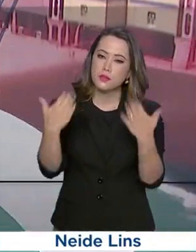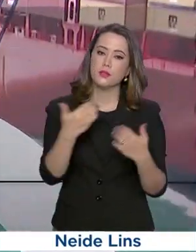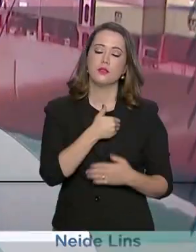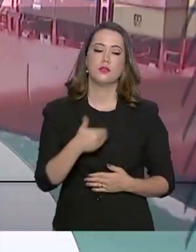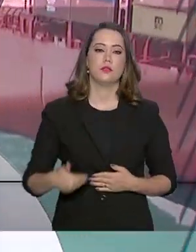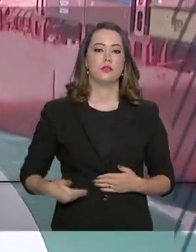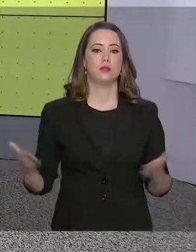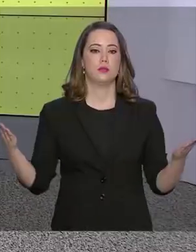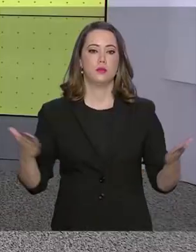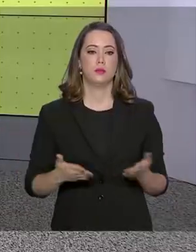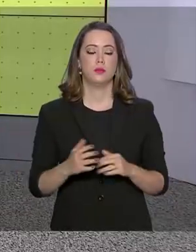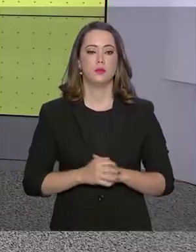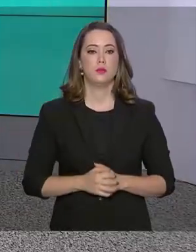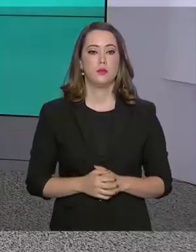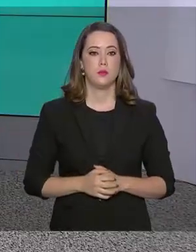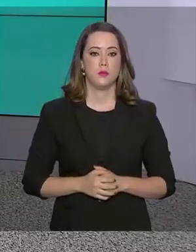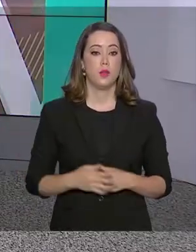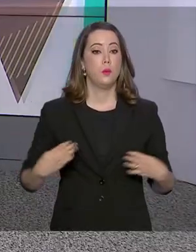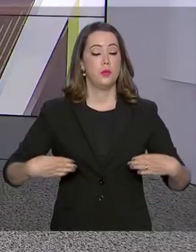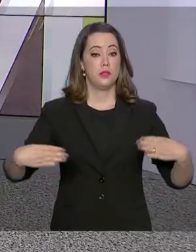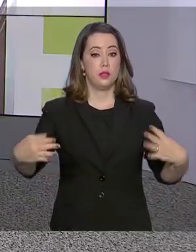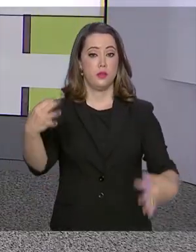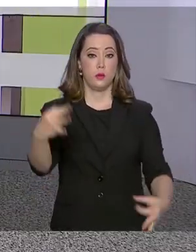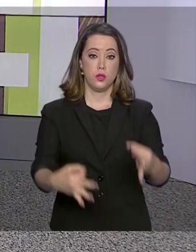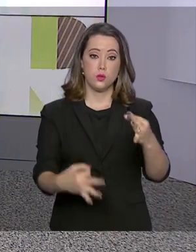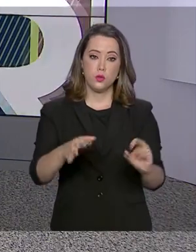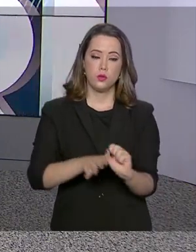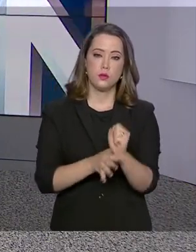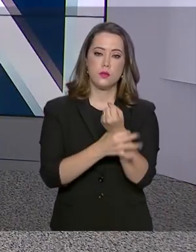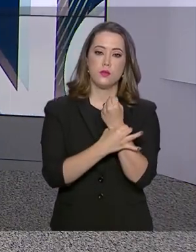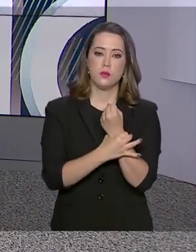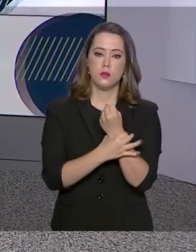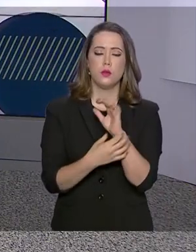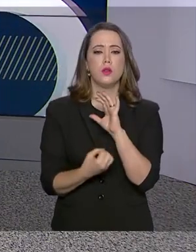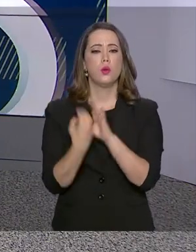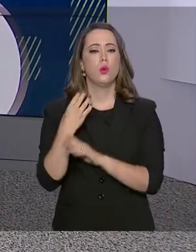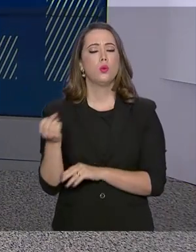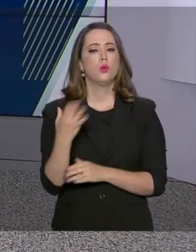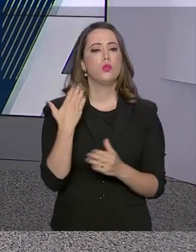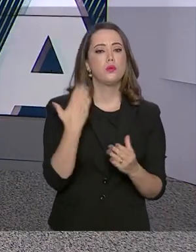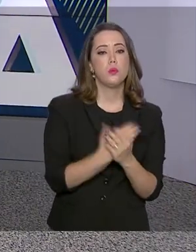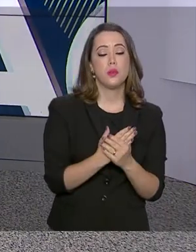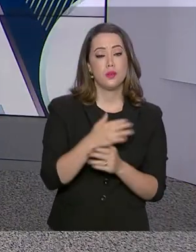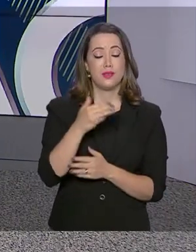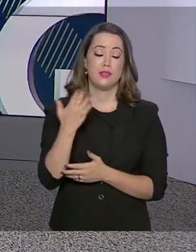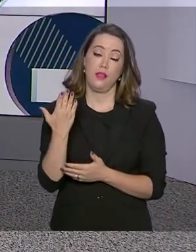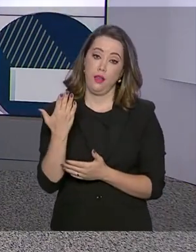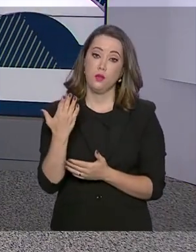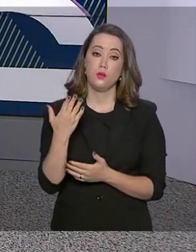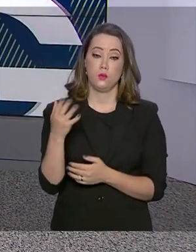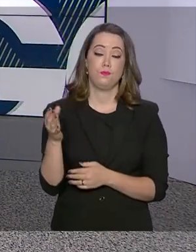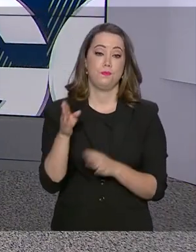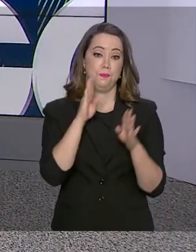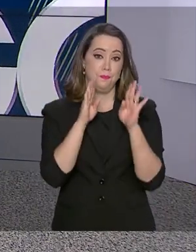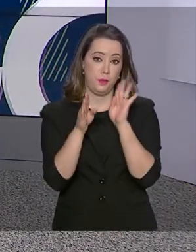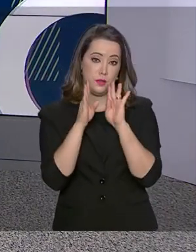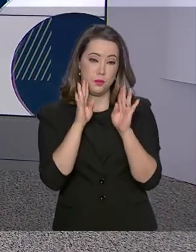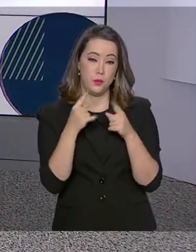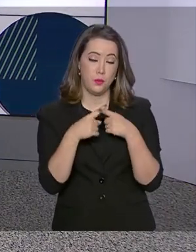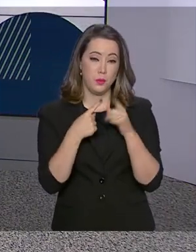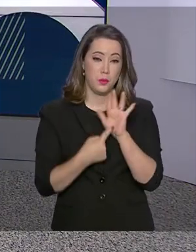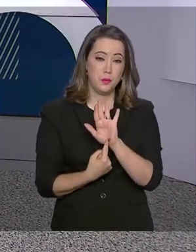O que é